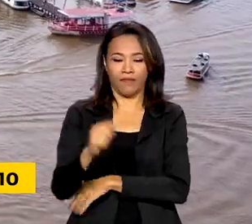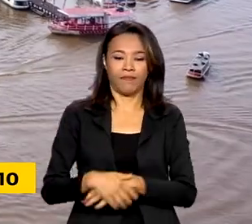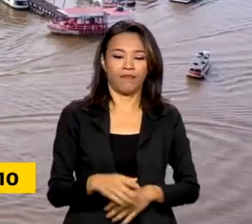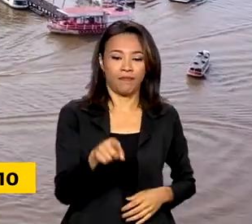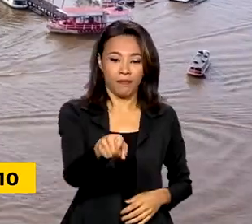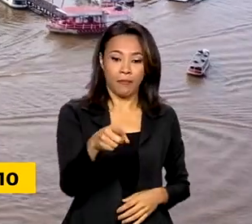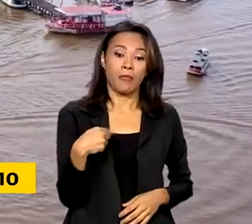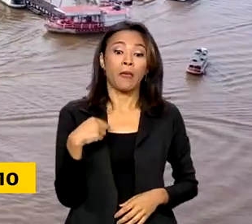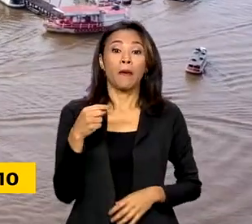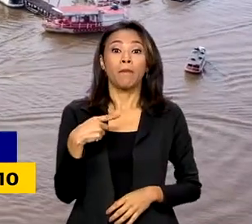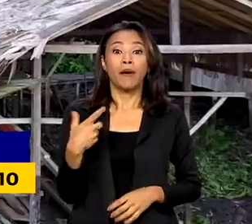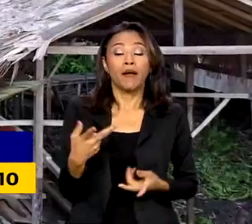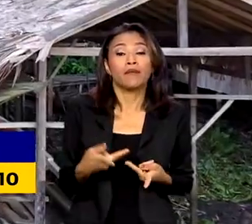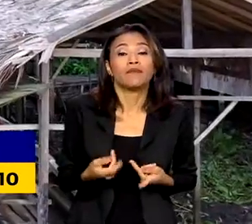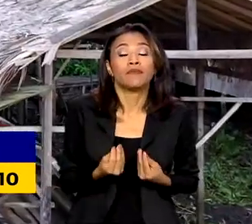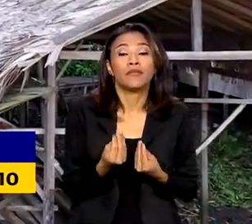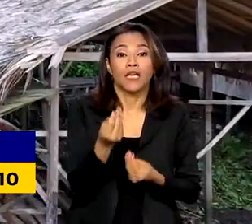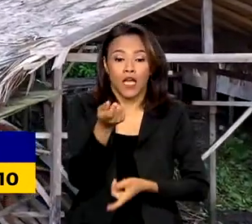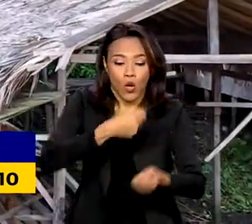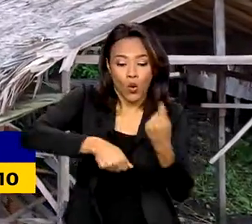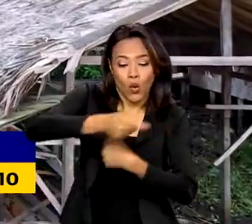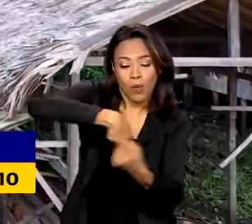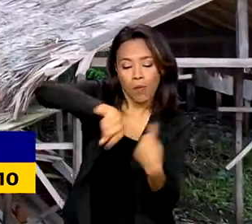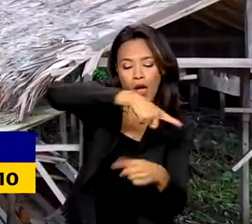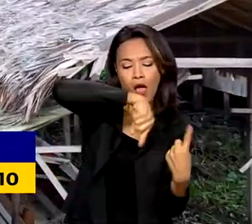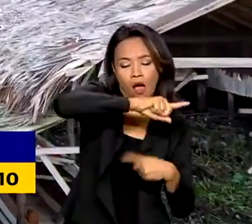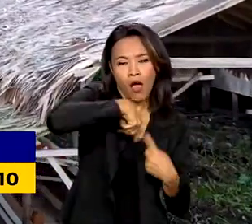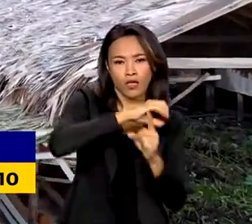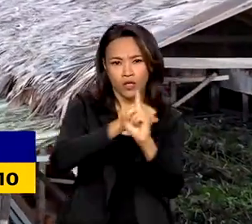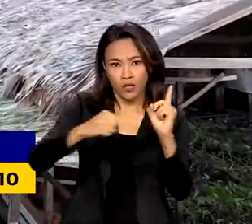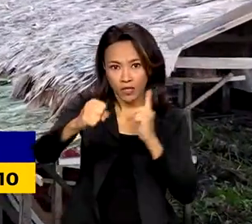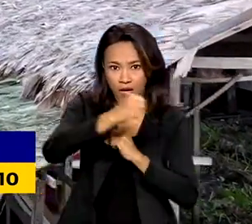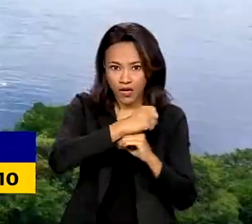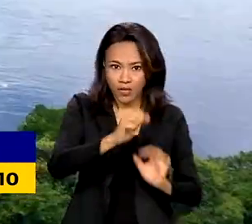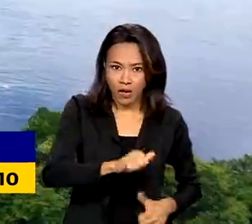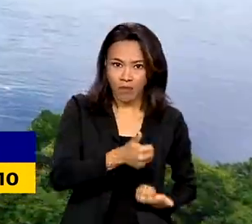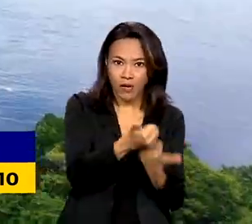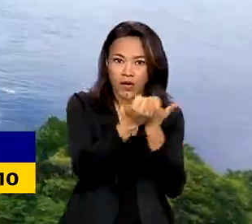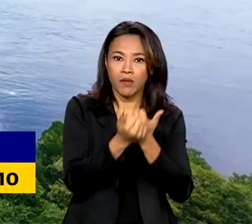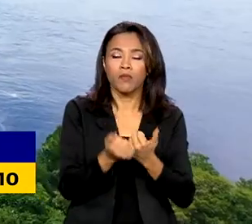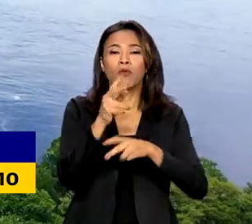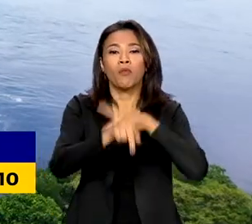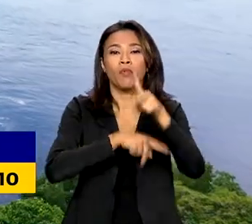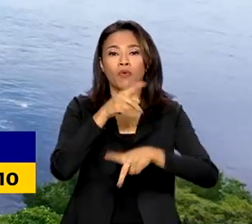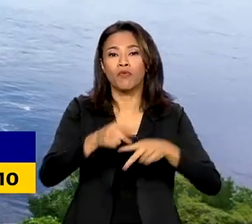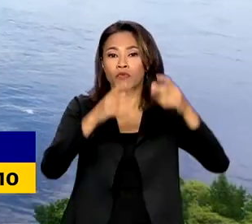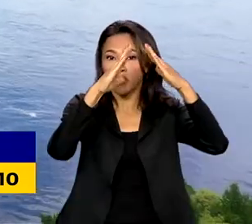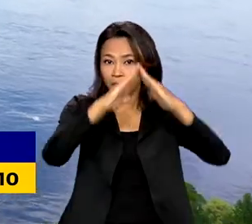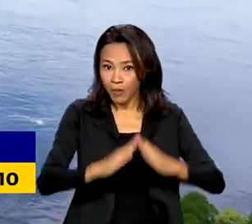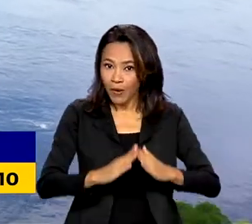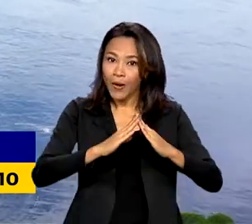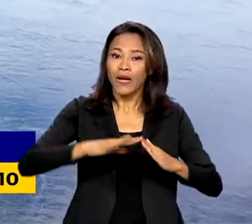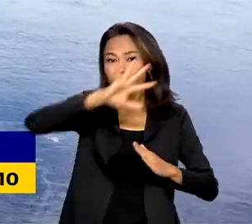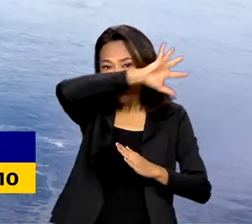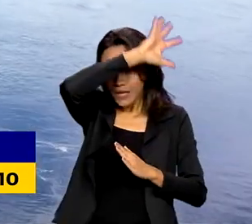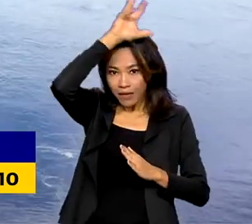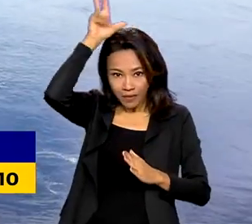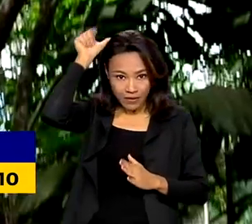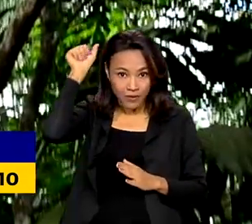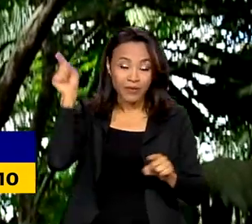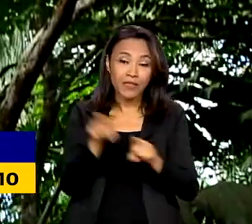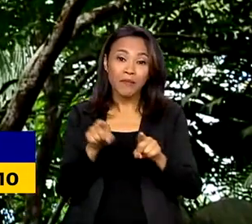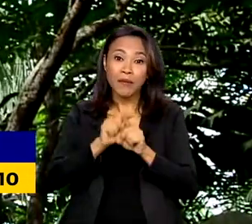benefícios econômicos e sociais para a população da Amazônia e de todo o país a partir da